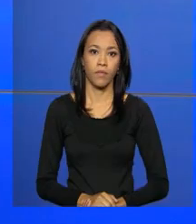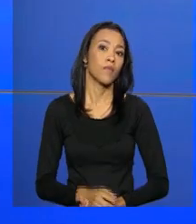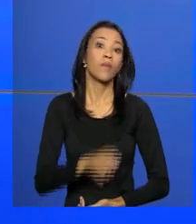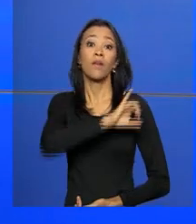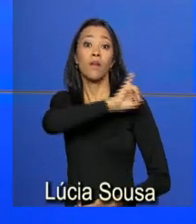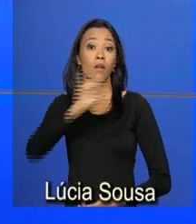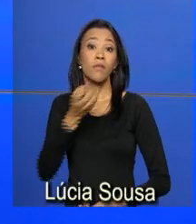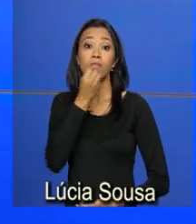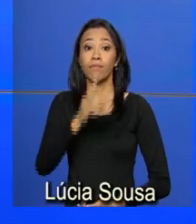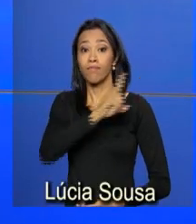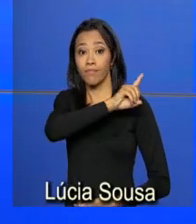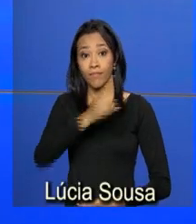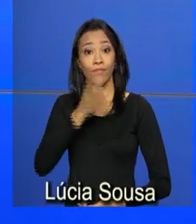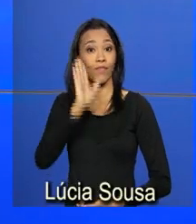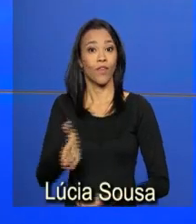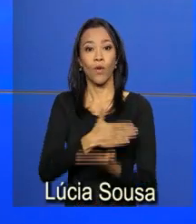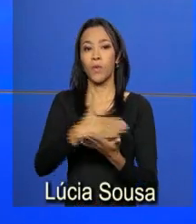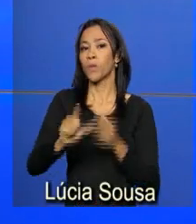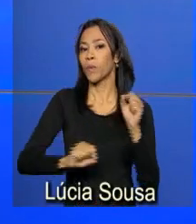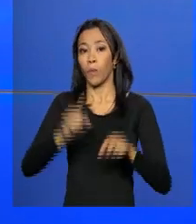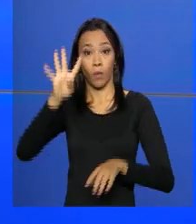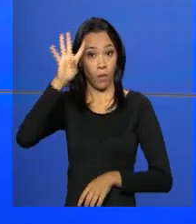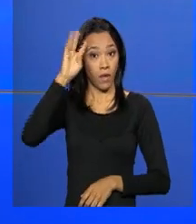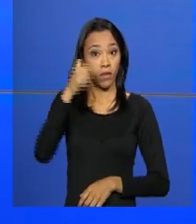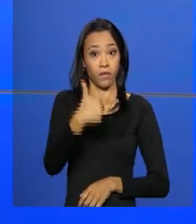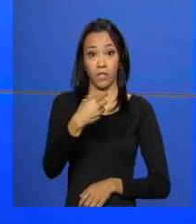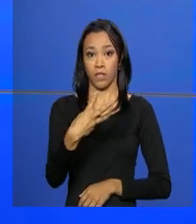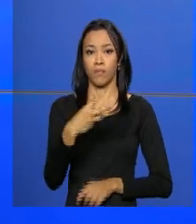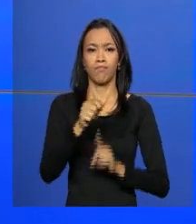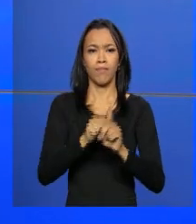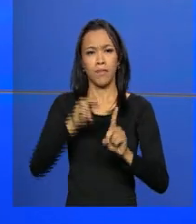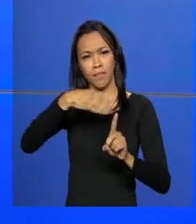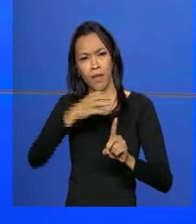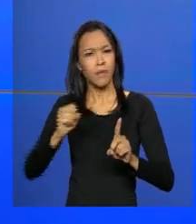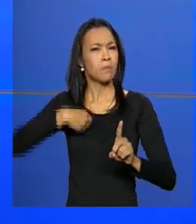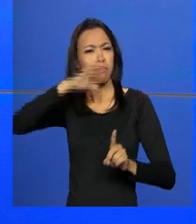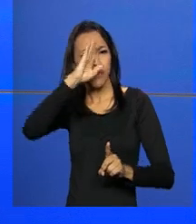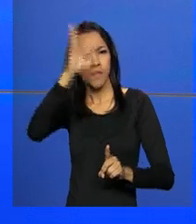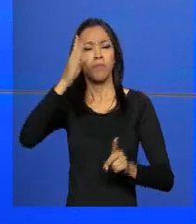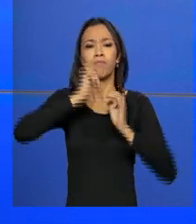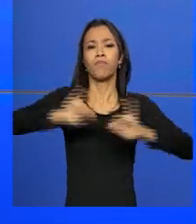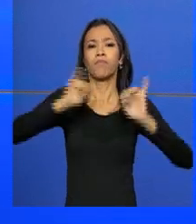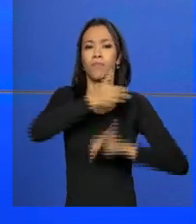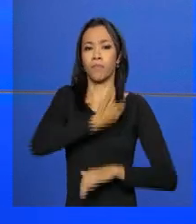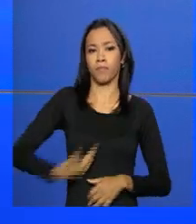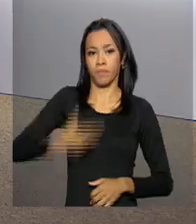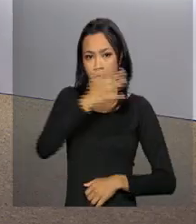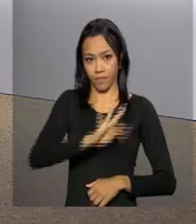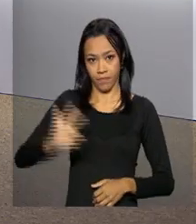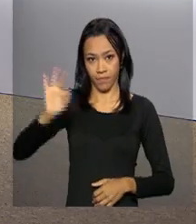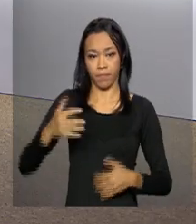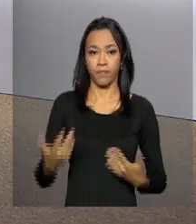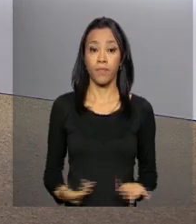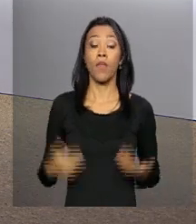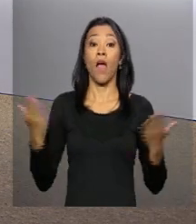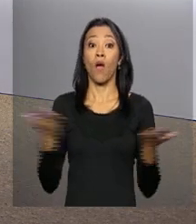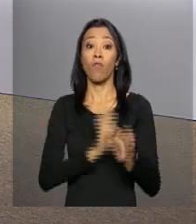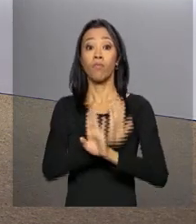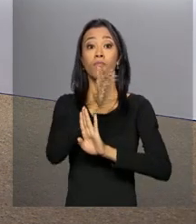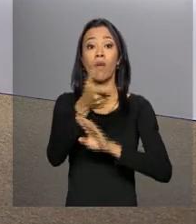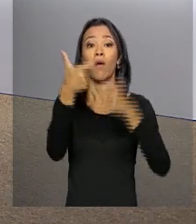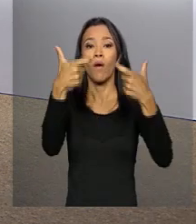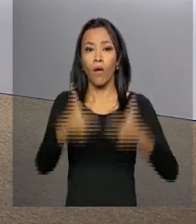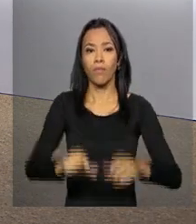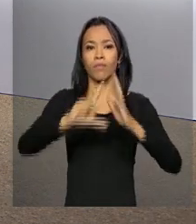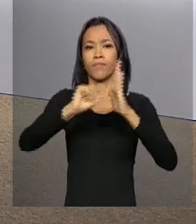Olá, bom dia. Começamos esta quarta-feira, 23 de março, com as principais notícias do governo federal. Vamos direto ao Palácio do